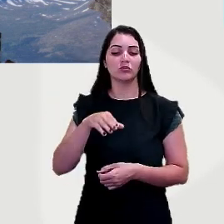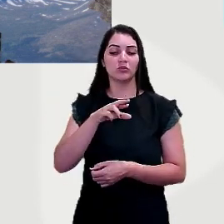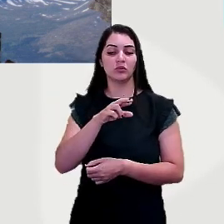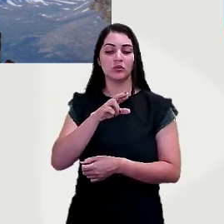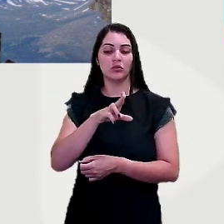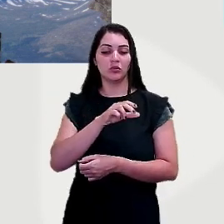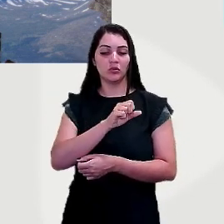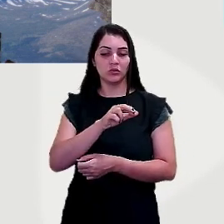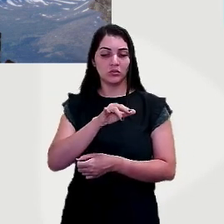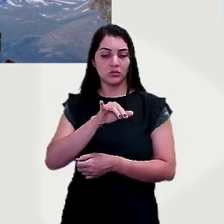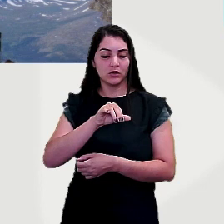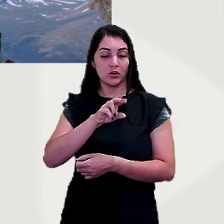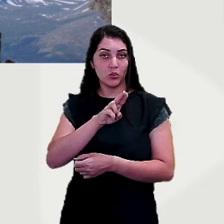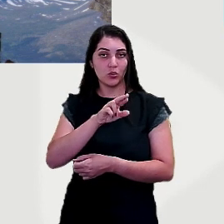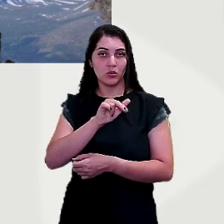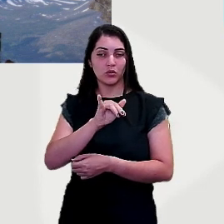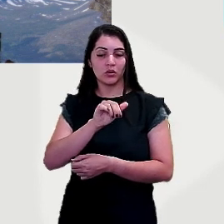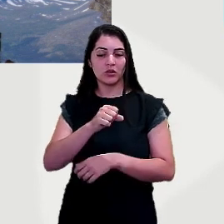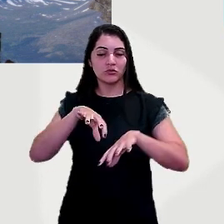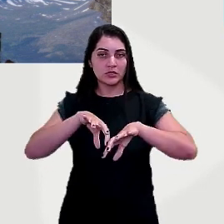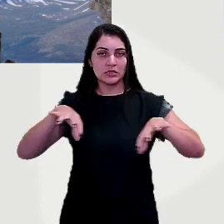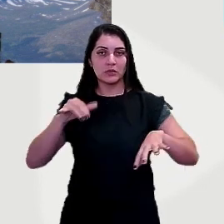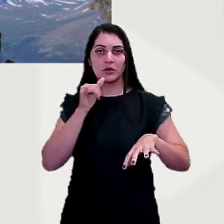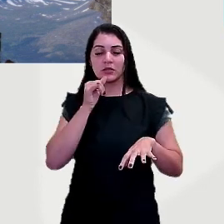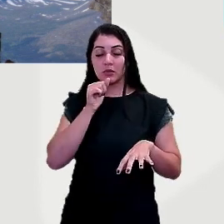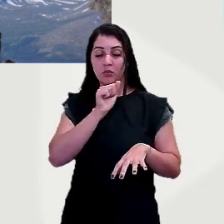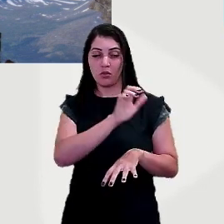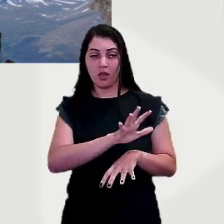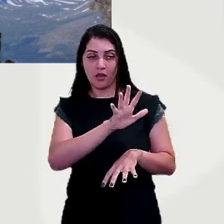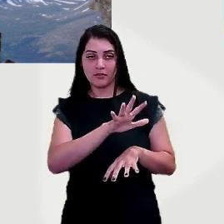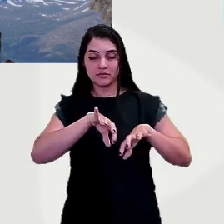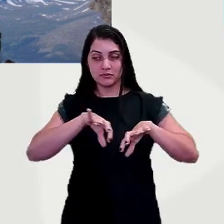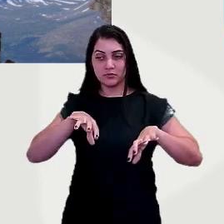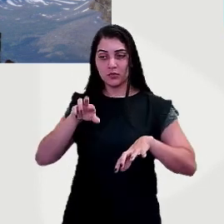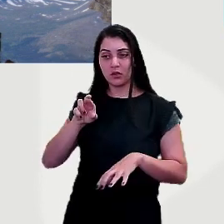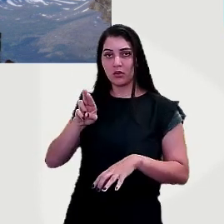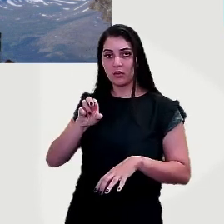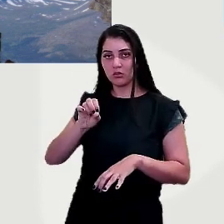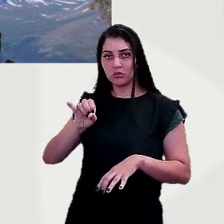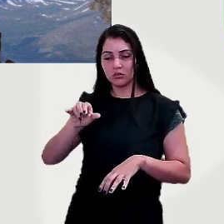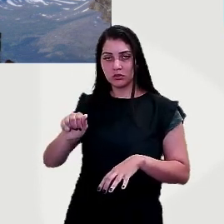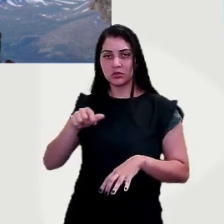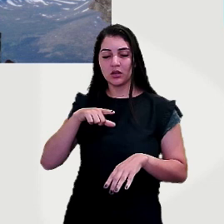separam a Ásia da Europa, no território da Rússia, e as montanhas localizadas na região do Cáucaso.